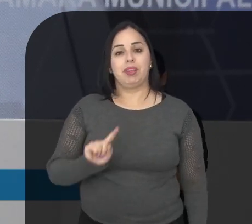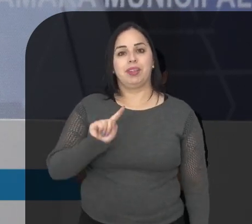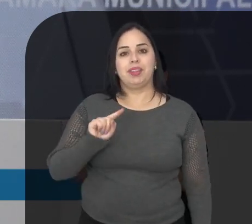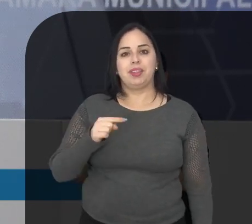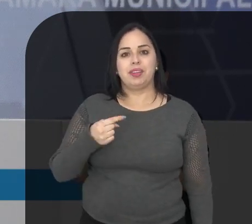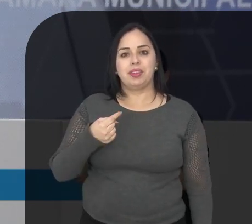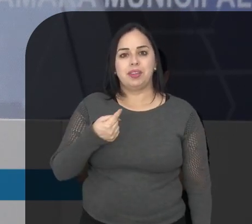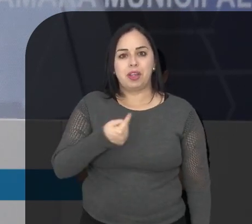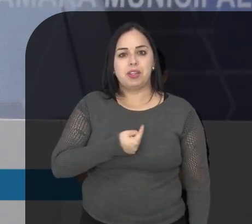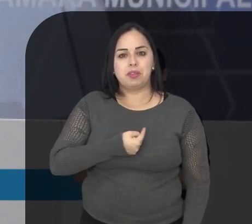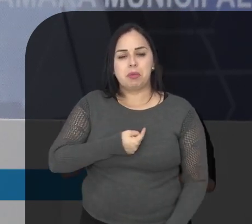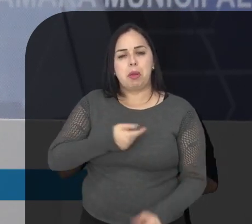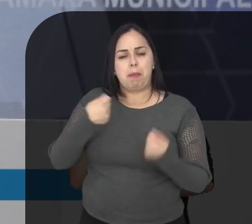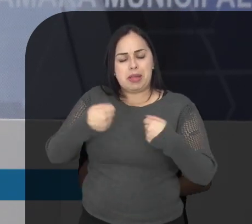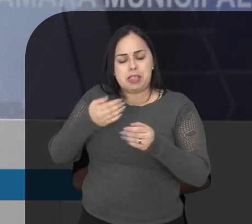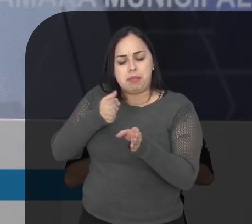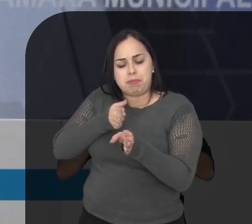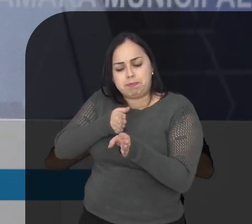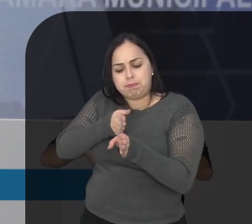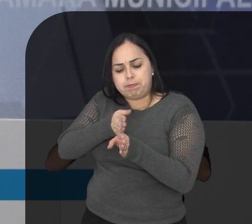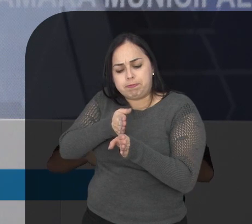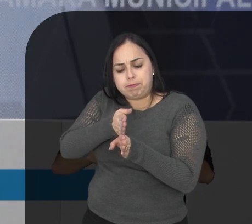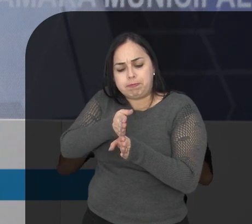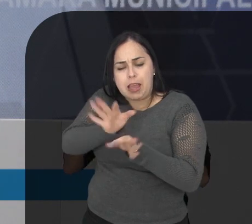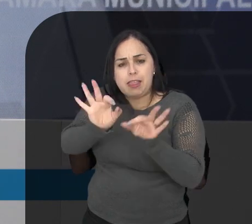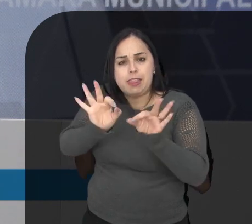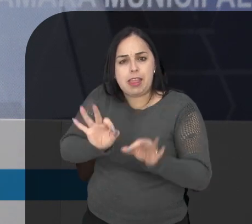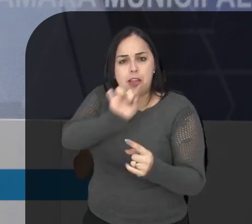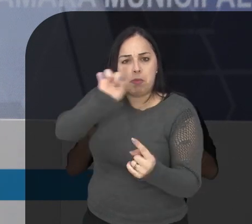Nós temos que trilhar caminhos retos.